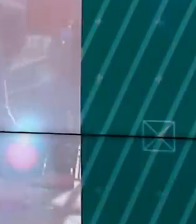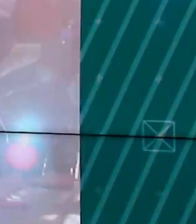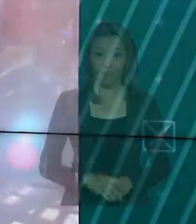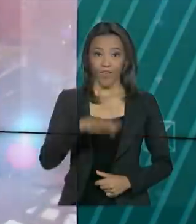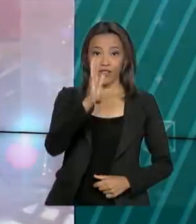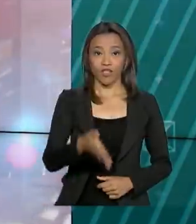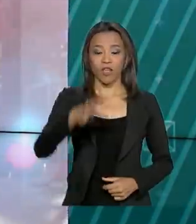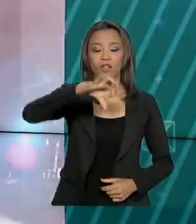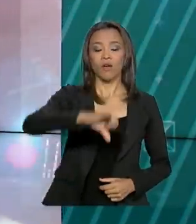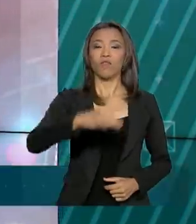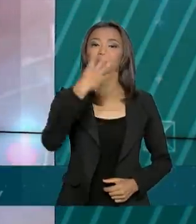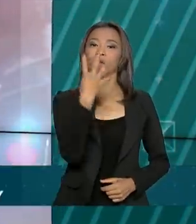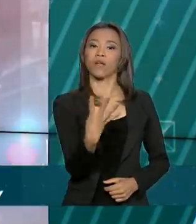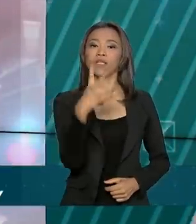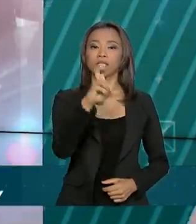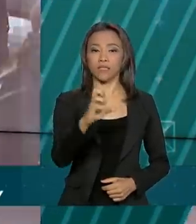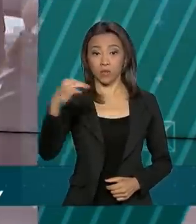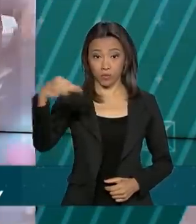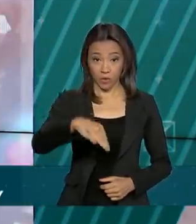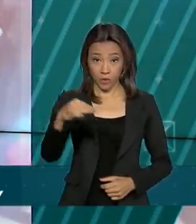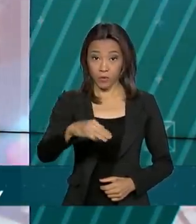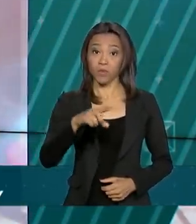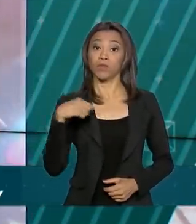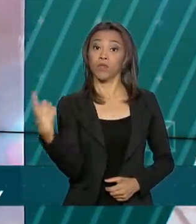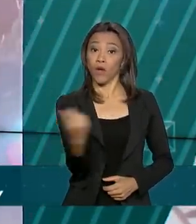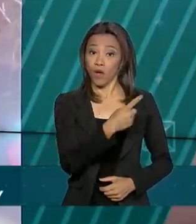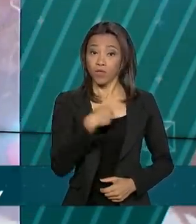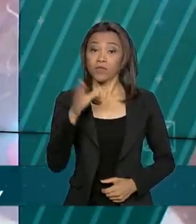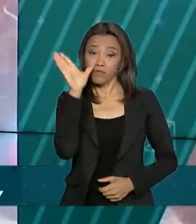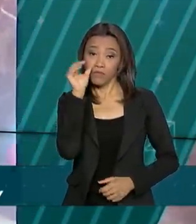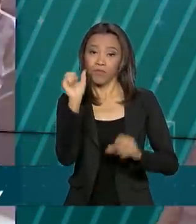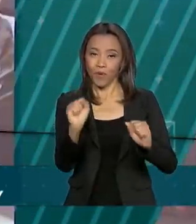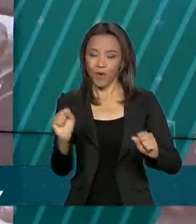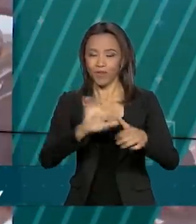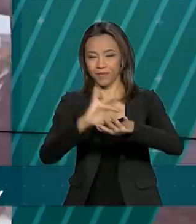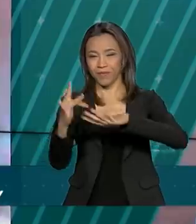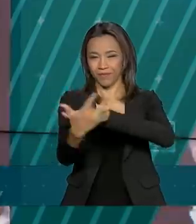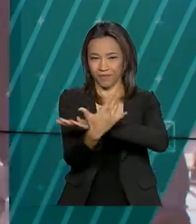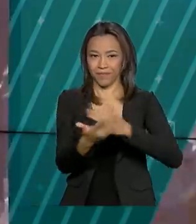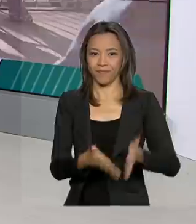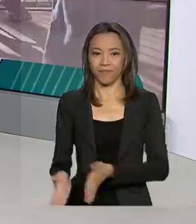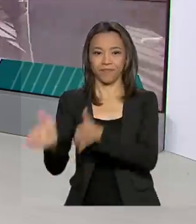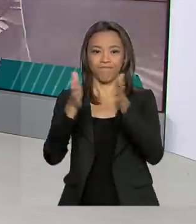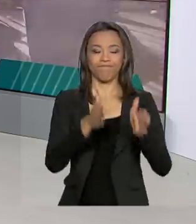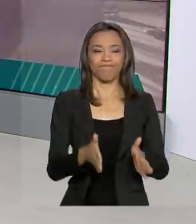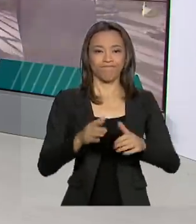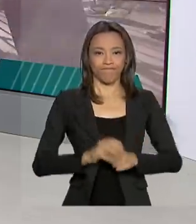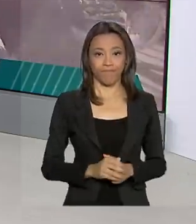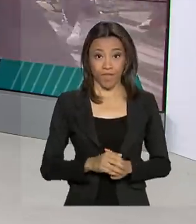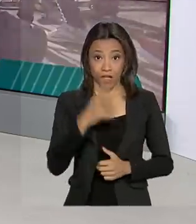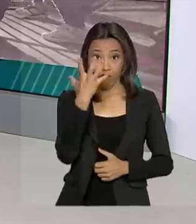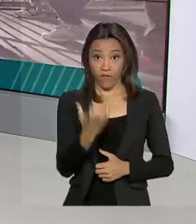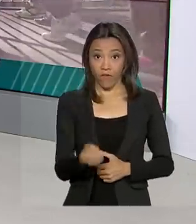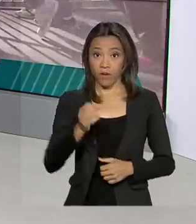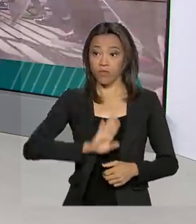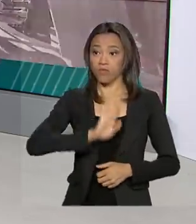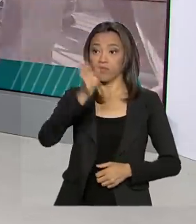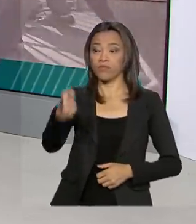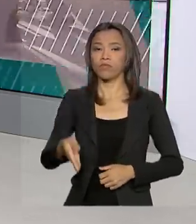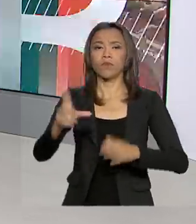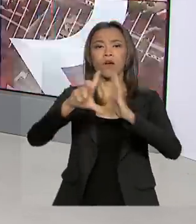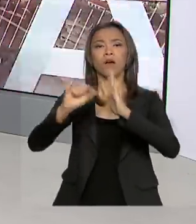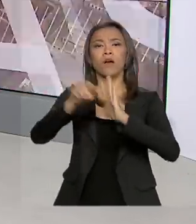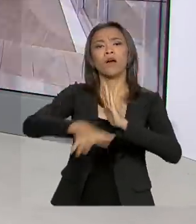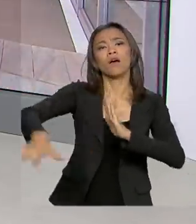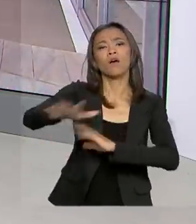São 9 horas e 45 minutos, estamos ao vivo também pelas redes sociais. E nós vamos direto ao Palácio do